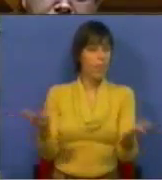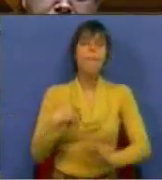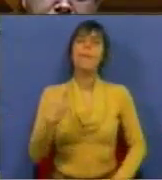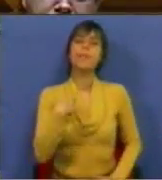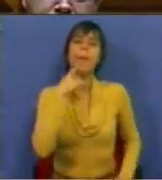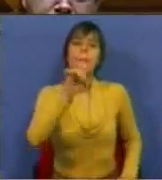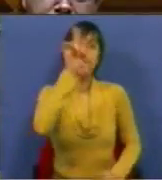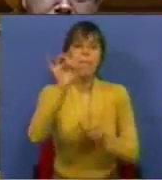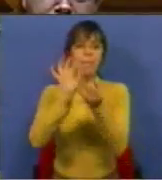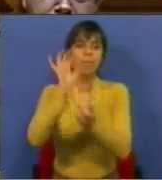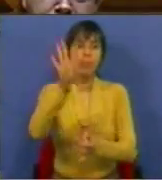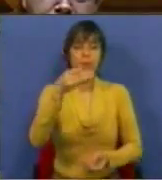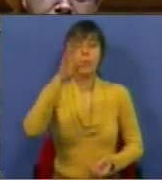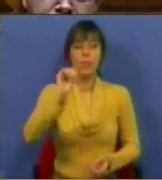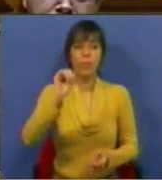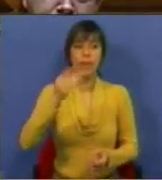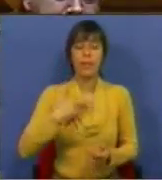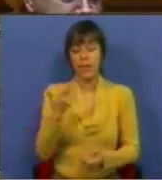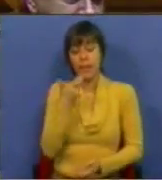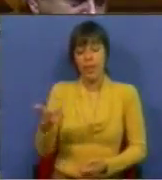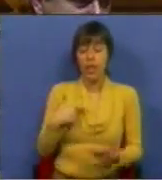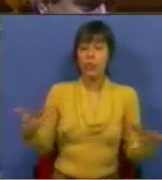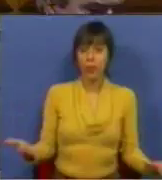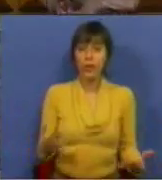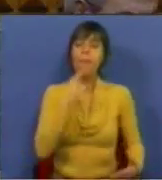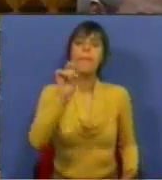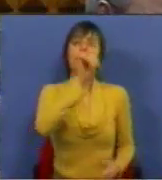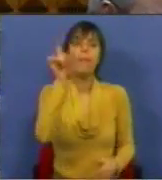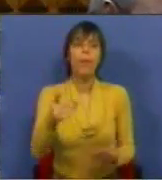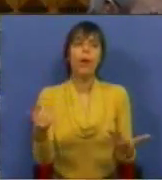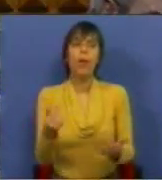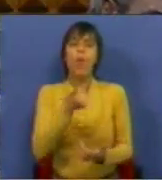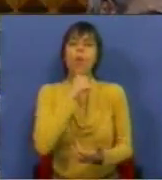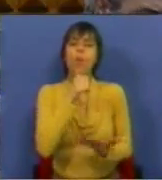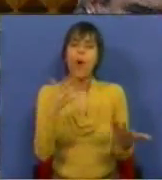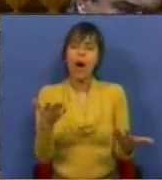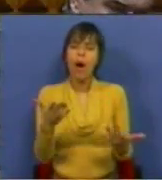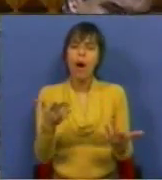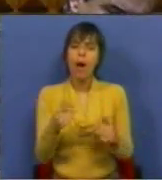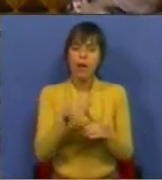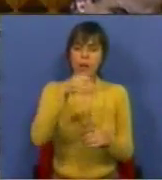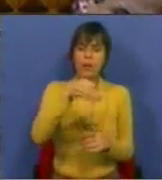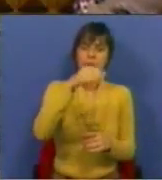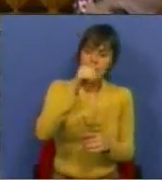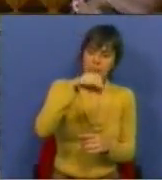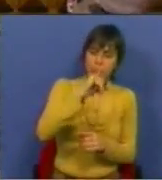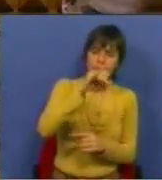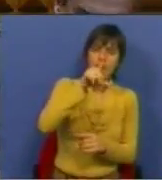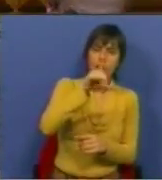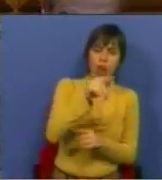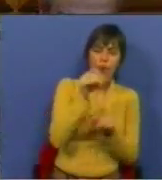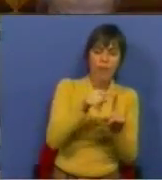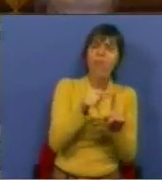lhe deixo, que é uma pergunta que o PSD tem que responder, é a pergunta como é que se coloca perante o spillover. Porque não basta